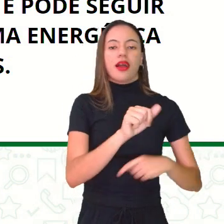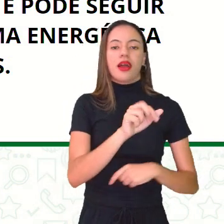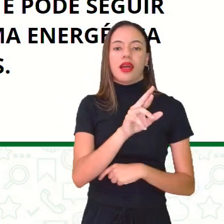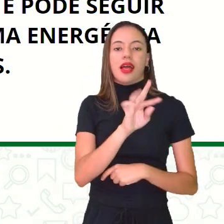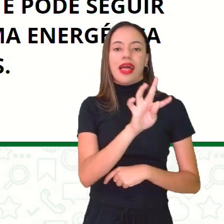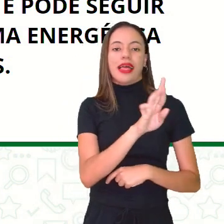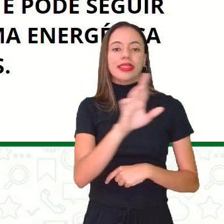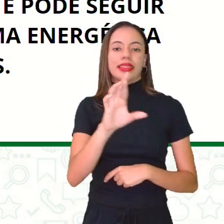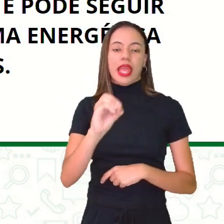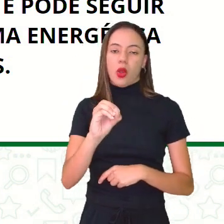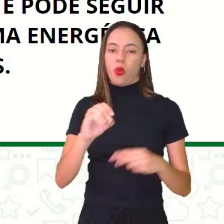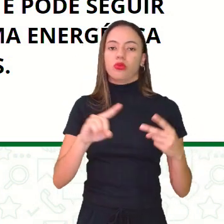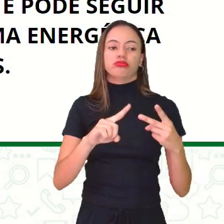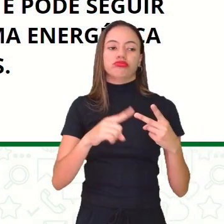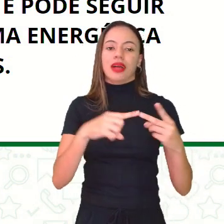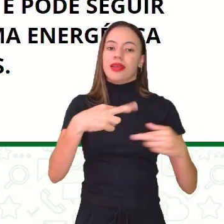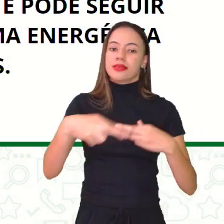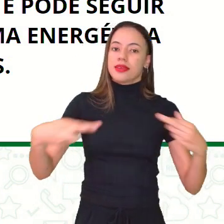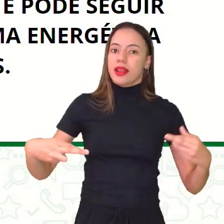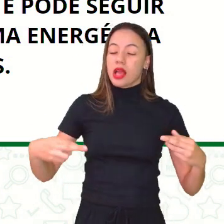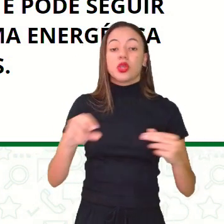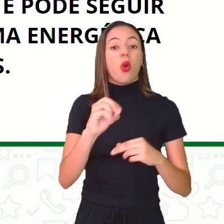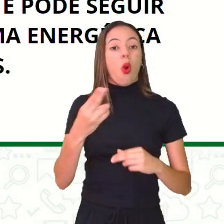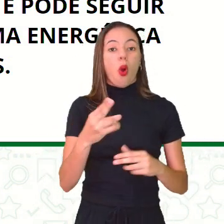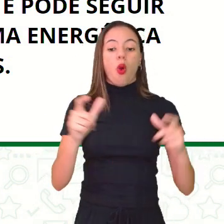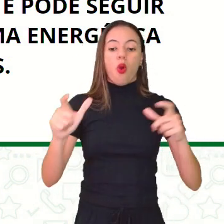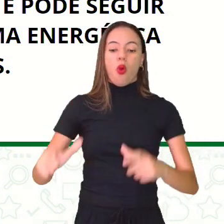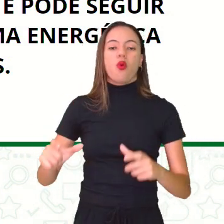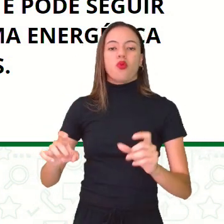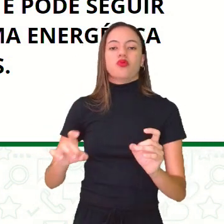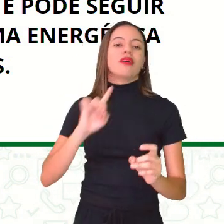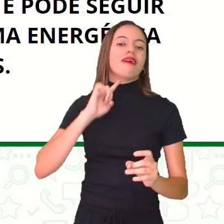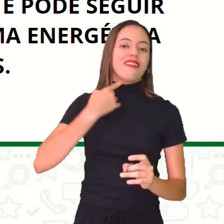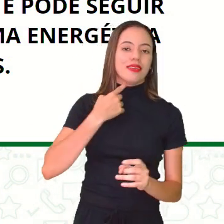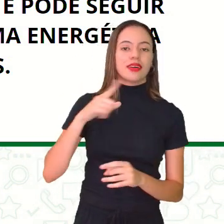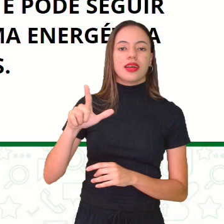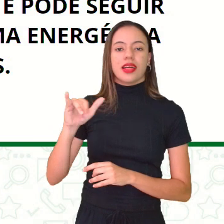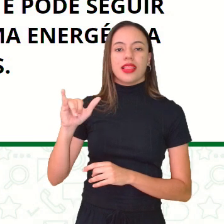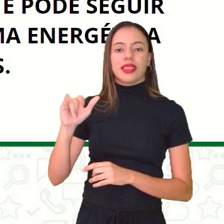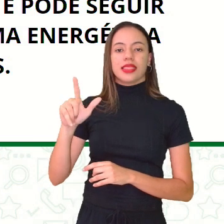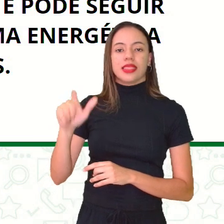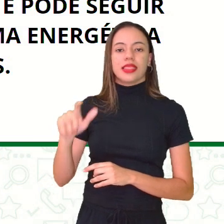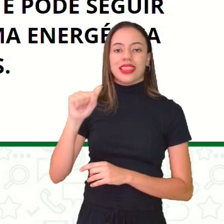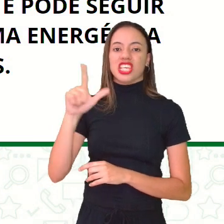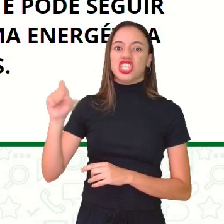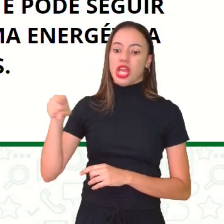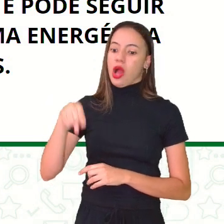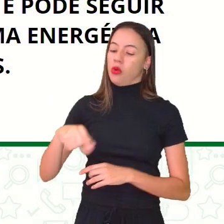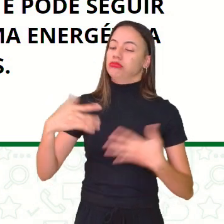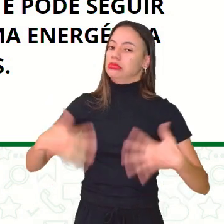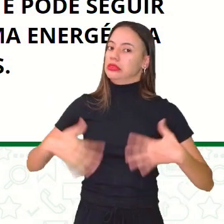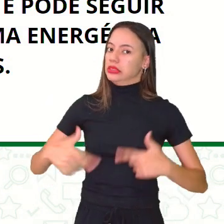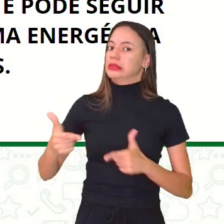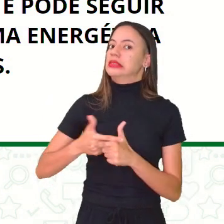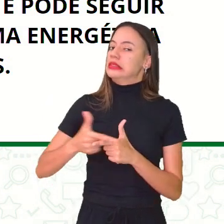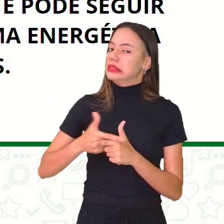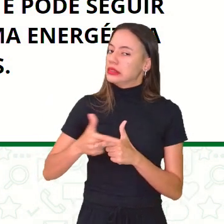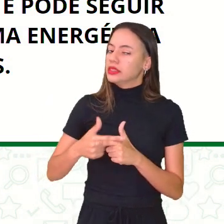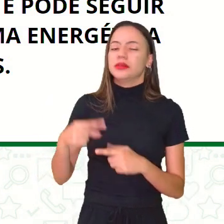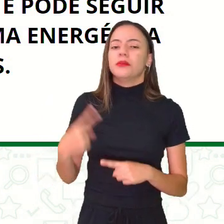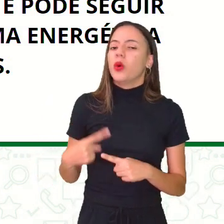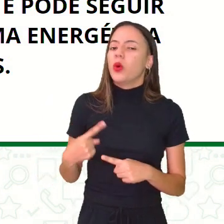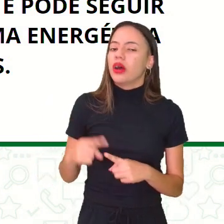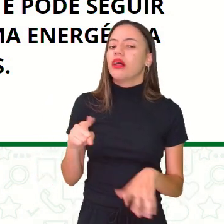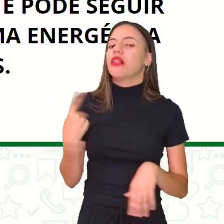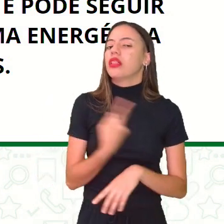energética ou ainda para os lixões. E é lá nesses lixões que é o grande problema, não minha gente? Nós precisamos,